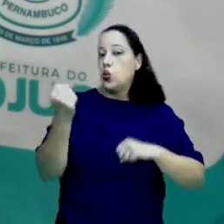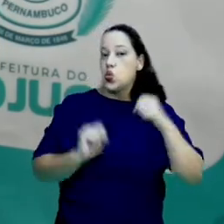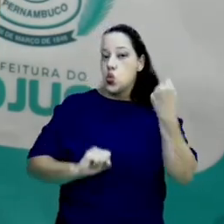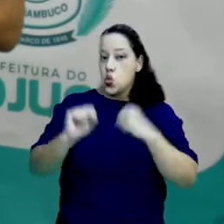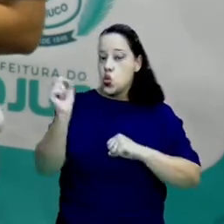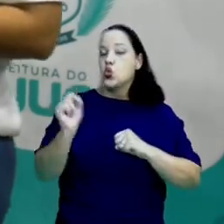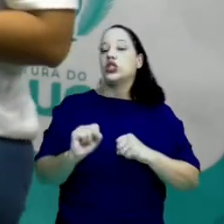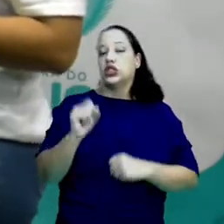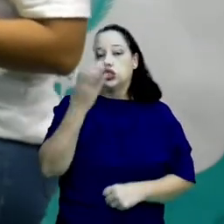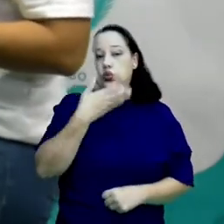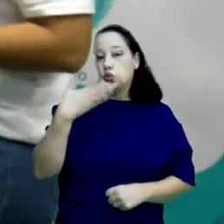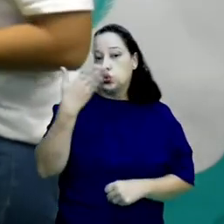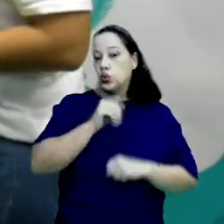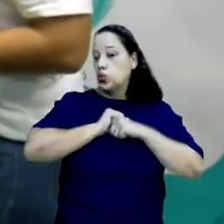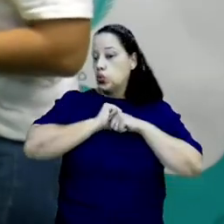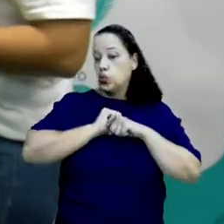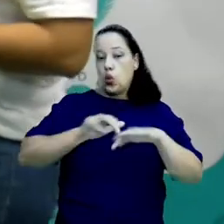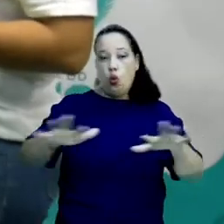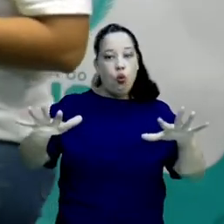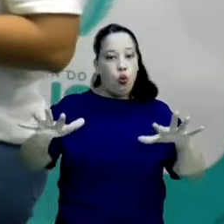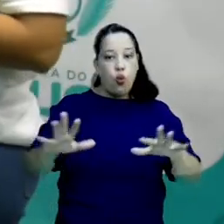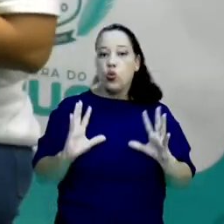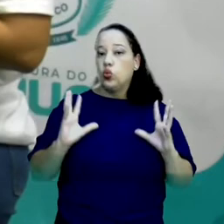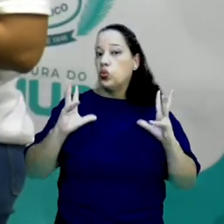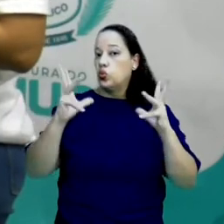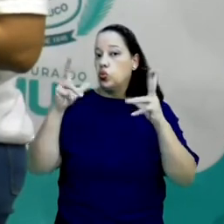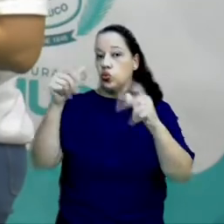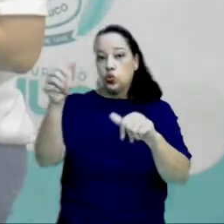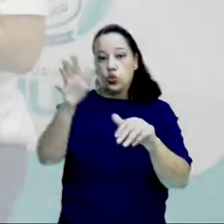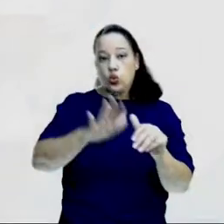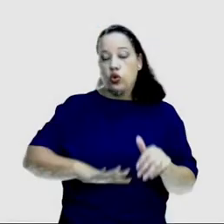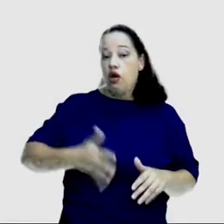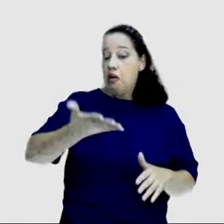fica muito claro em todo o litoral nordestino.